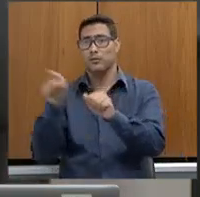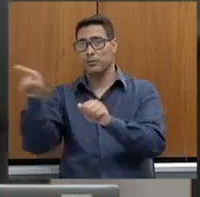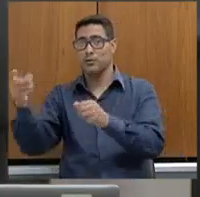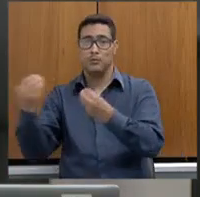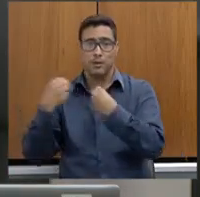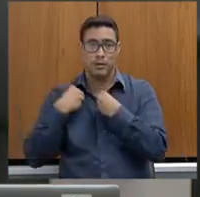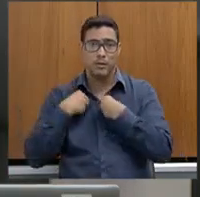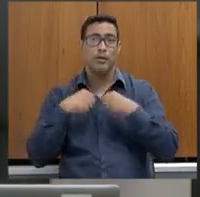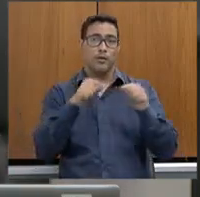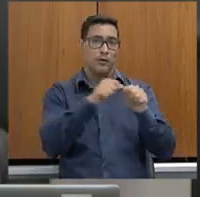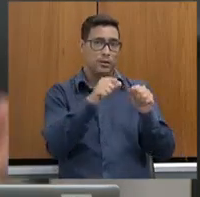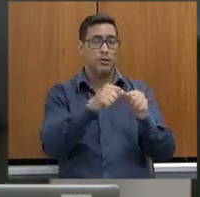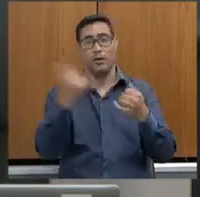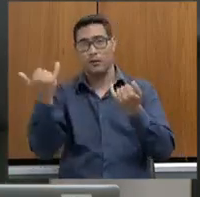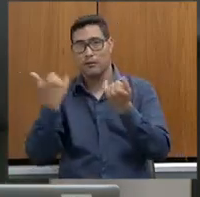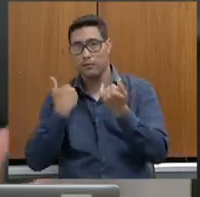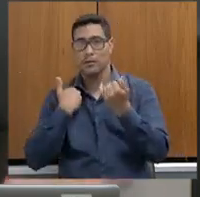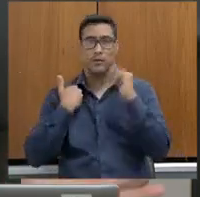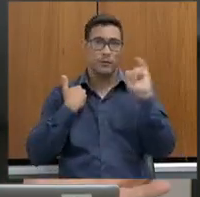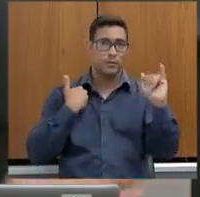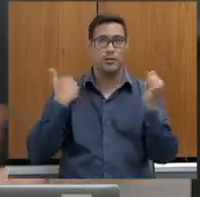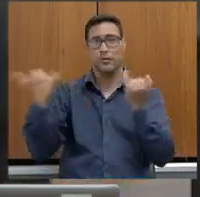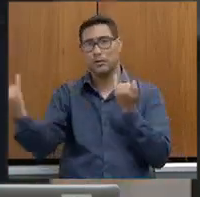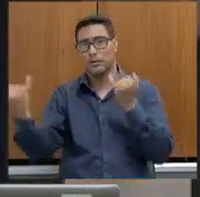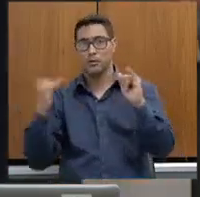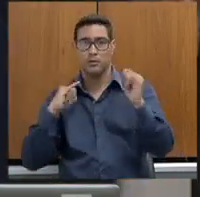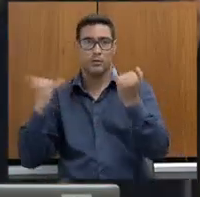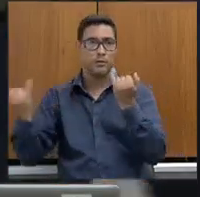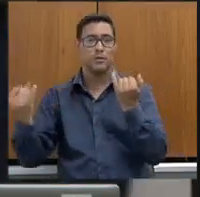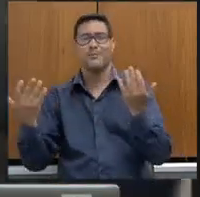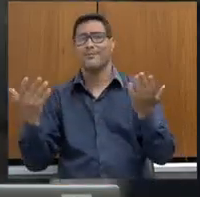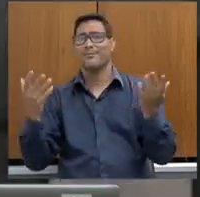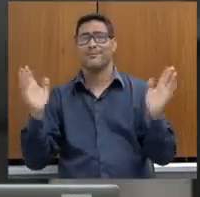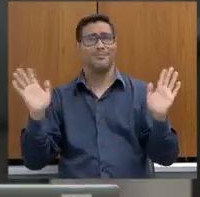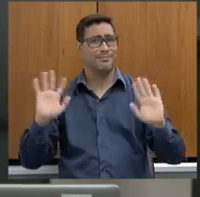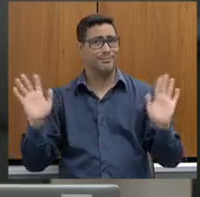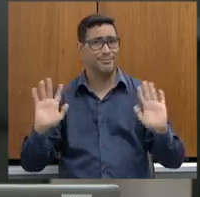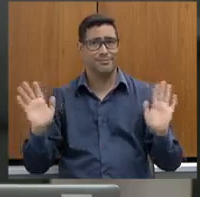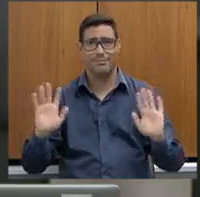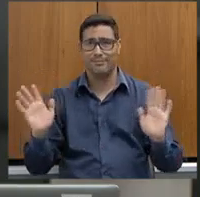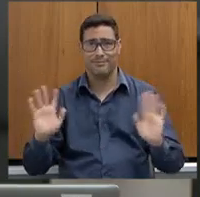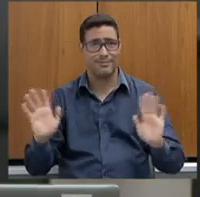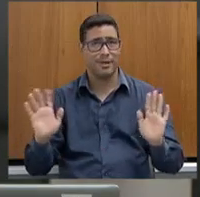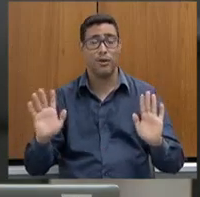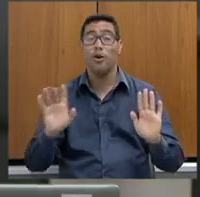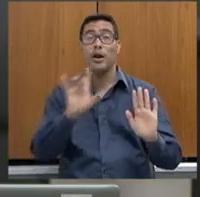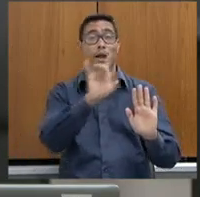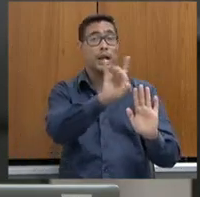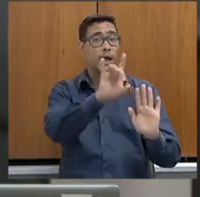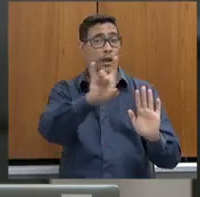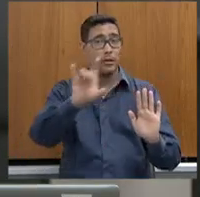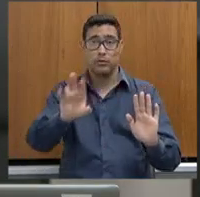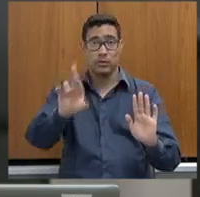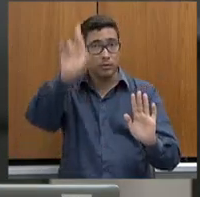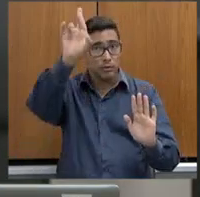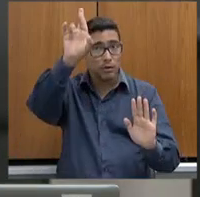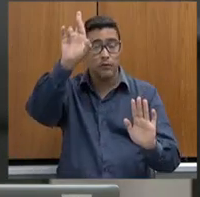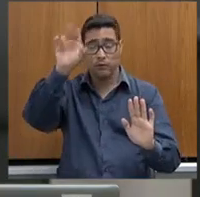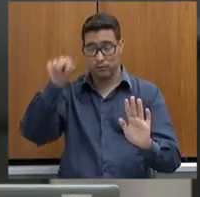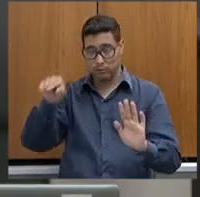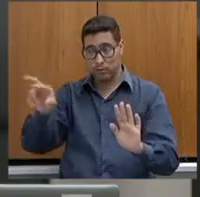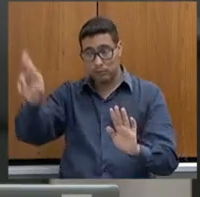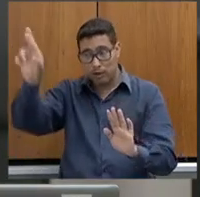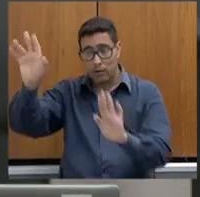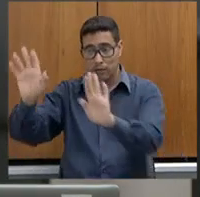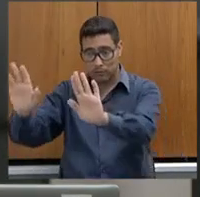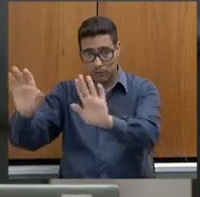isso, informa isso, faz aquilo, autoló, autoló, cada um no seu quadrado, cada um no